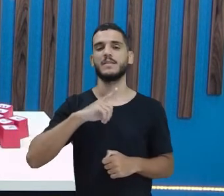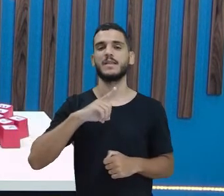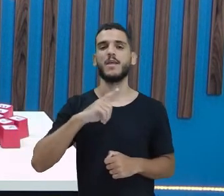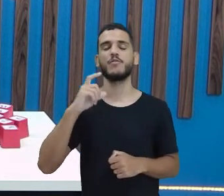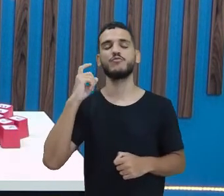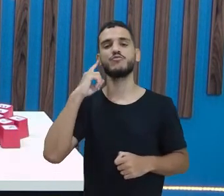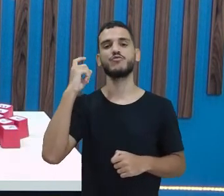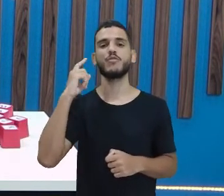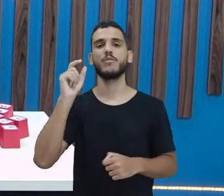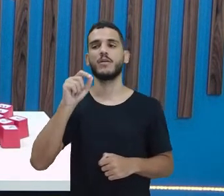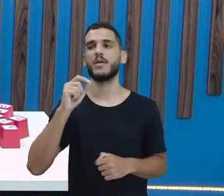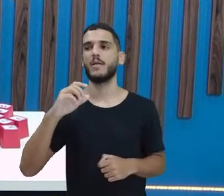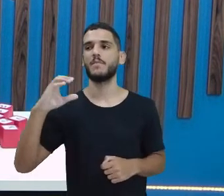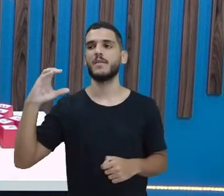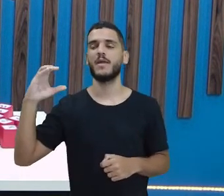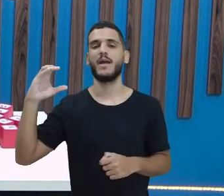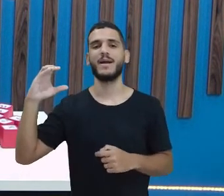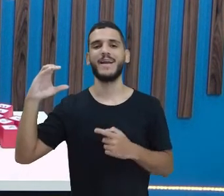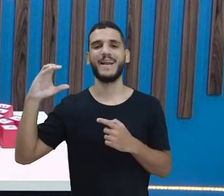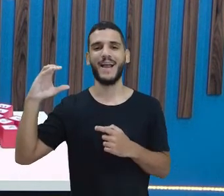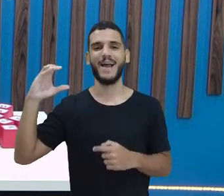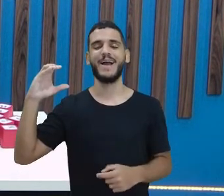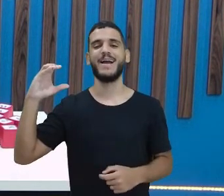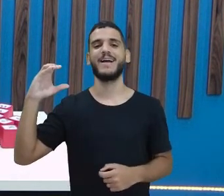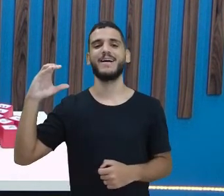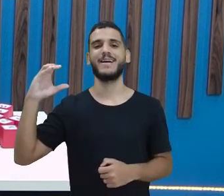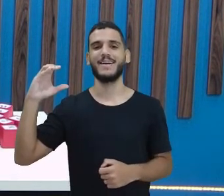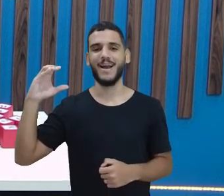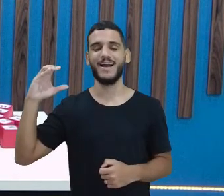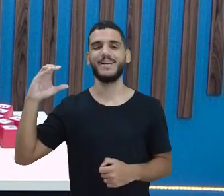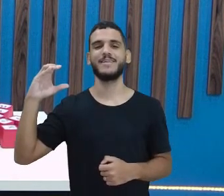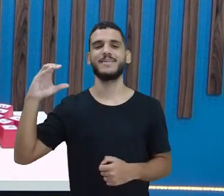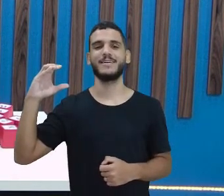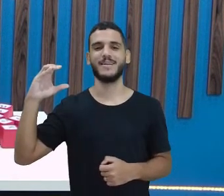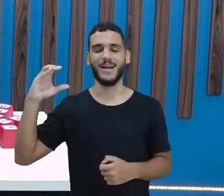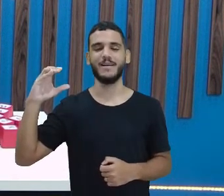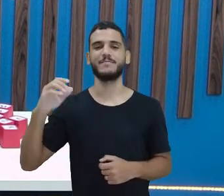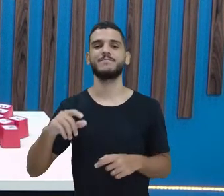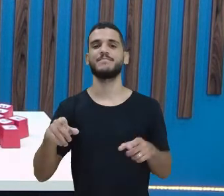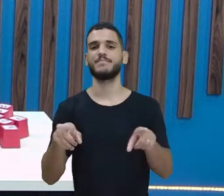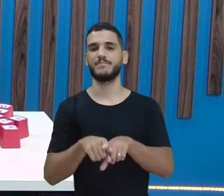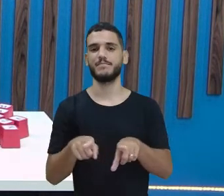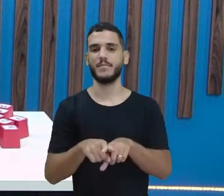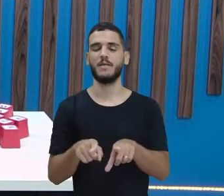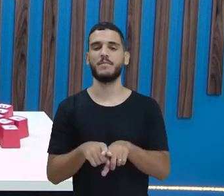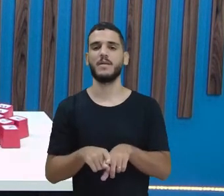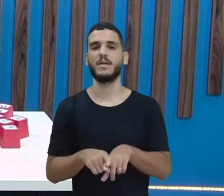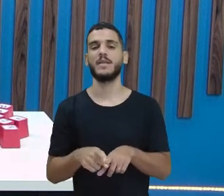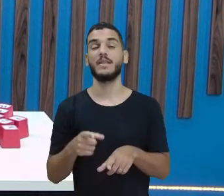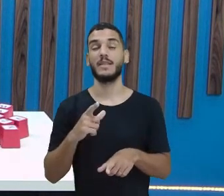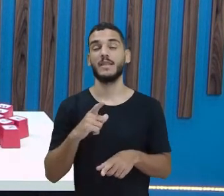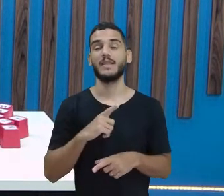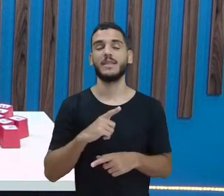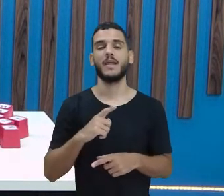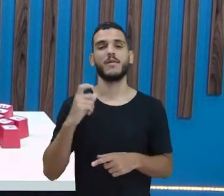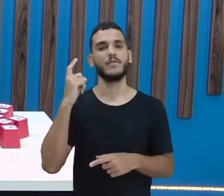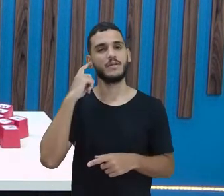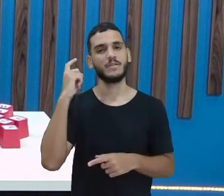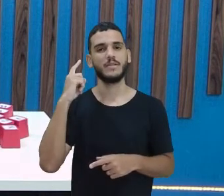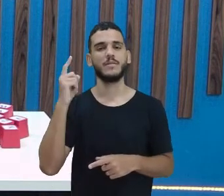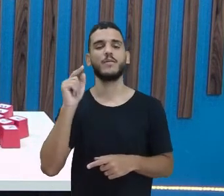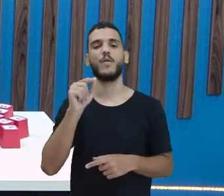C. Cá. Mas ela também tem o som de S. O somzinho da